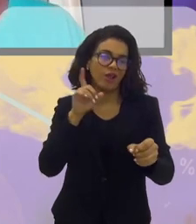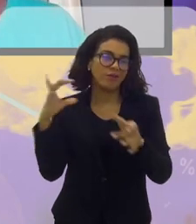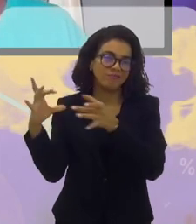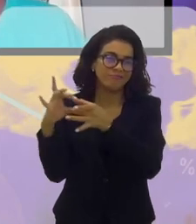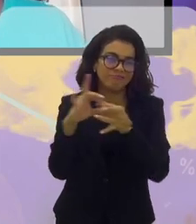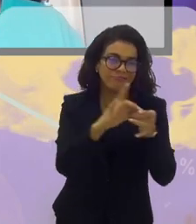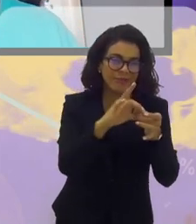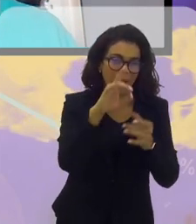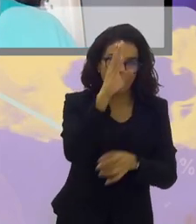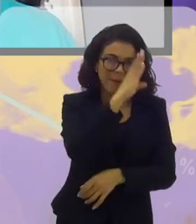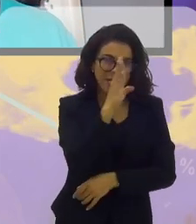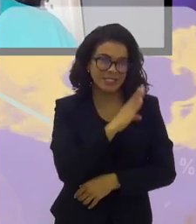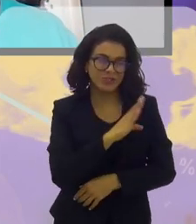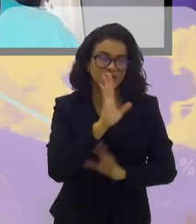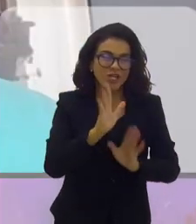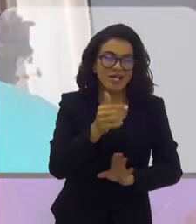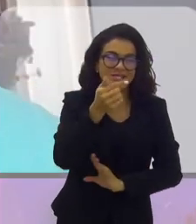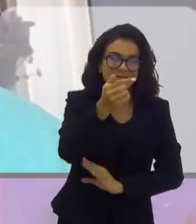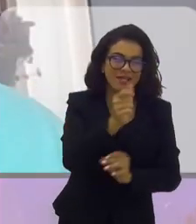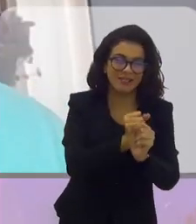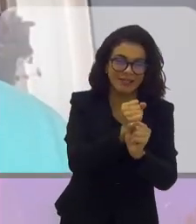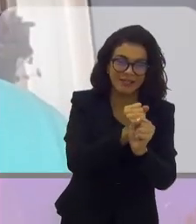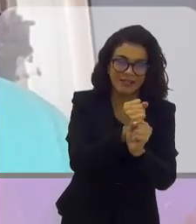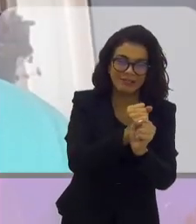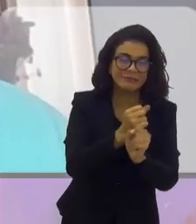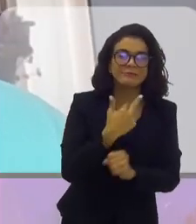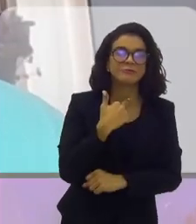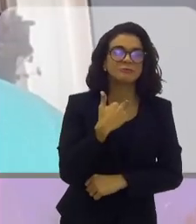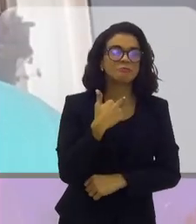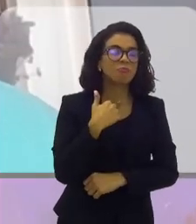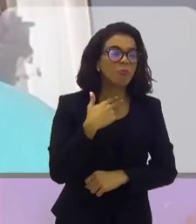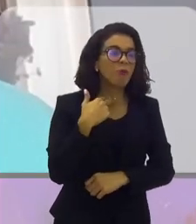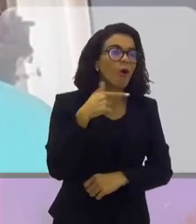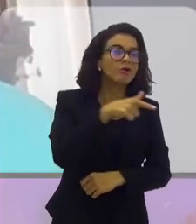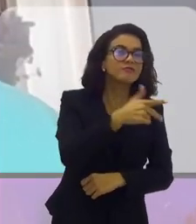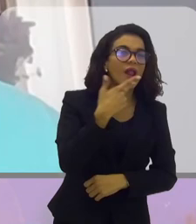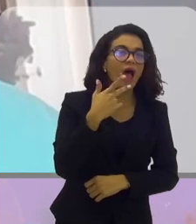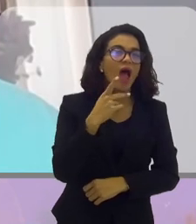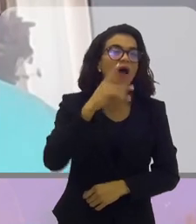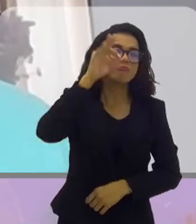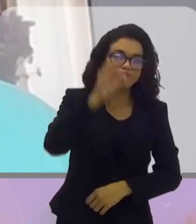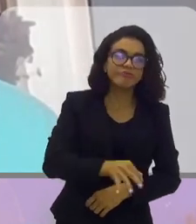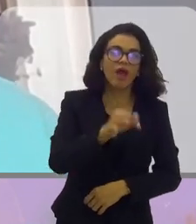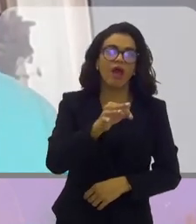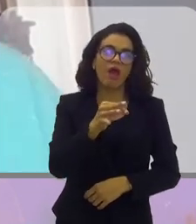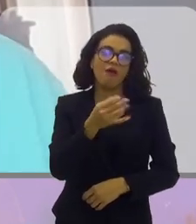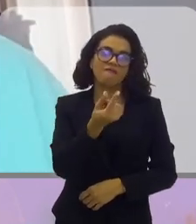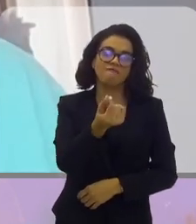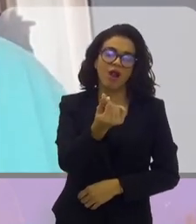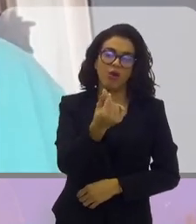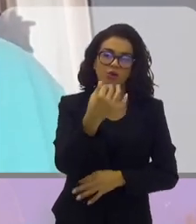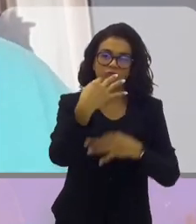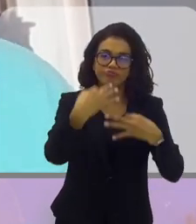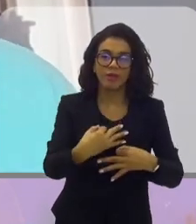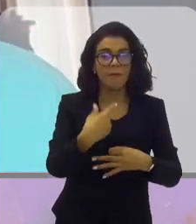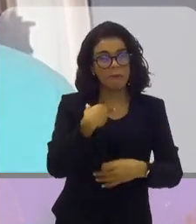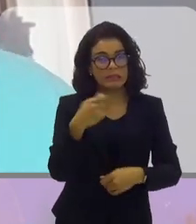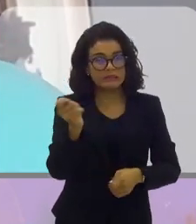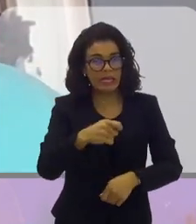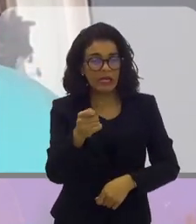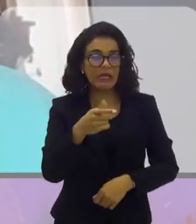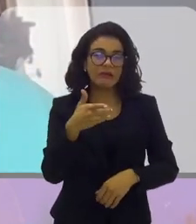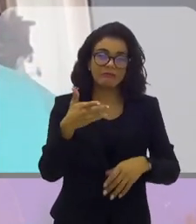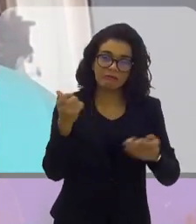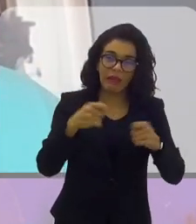do contexto nacional há seis, sete anos, eu não posso te dizer quanto é que é pago hoje. Mas esses são dados que são